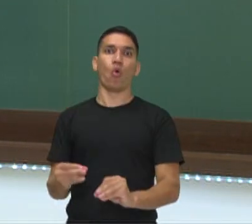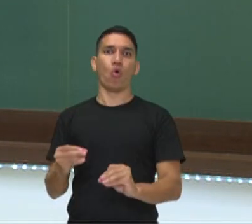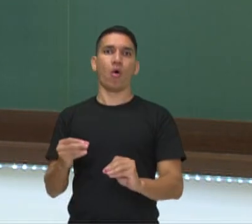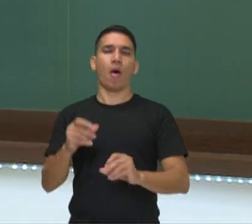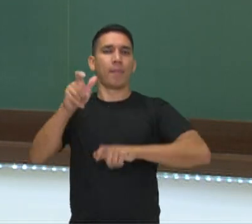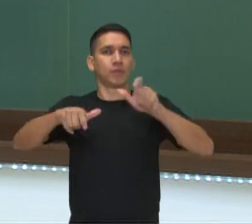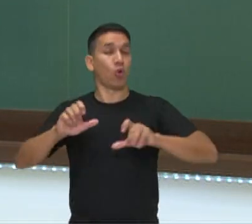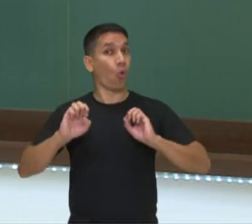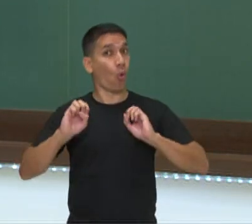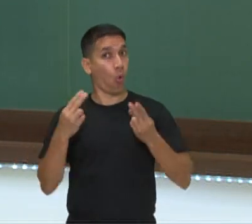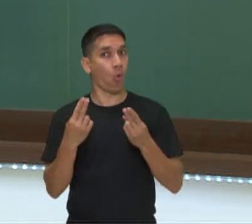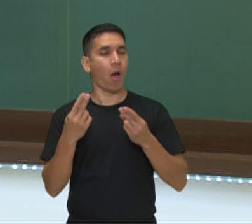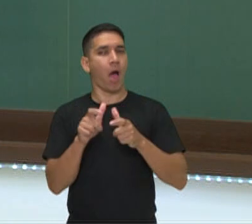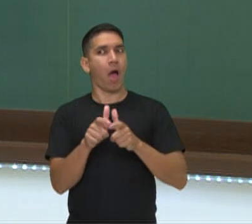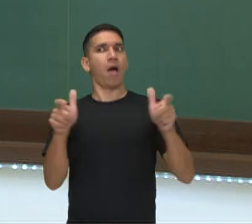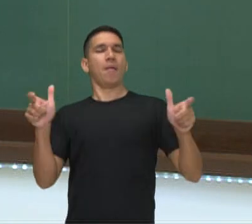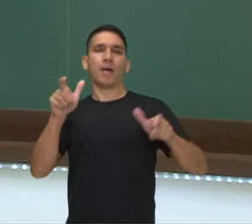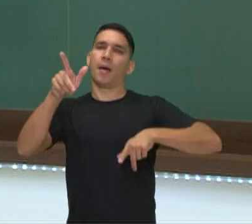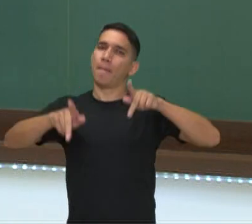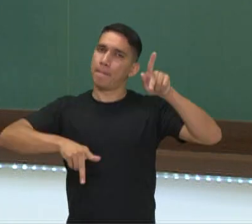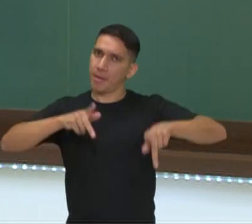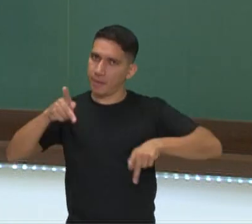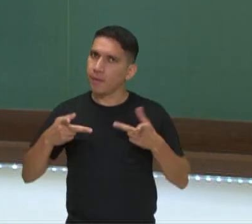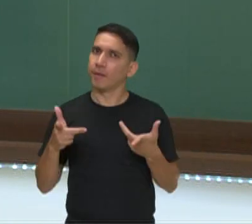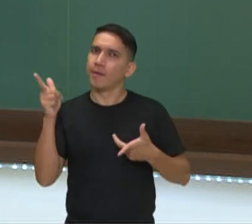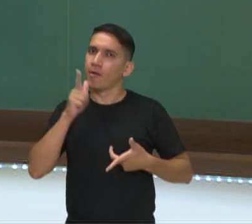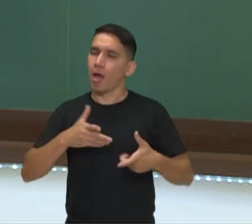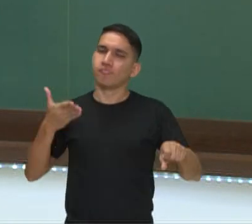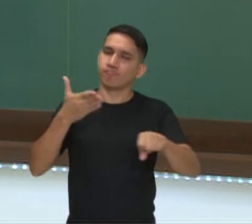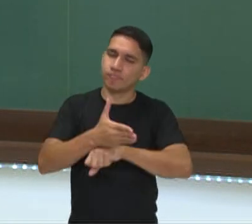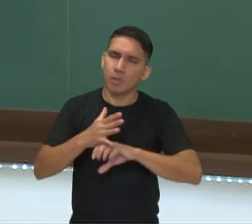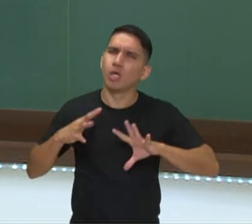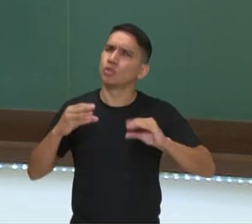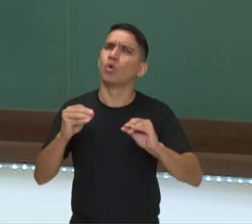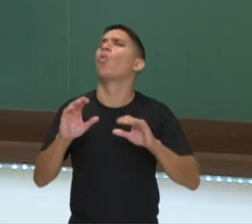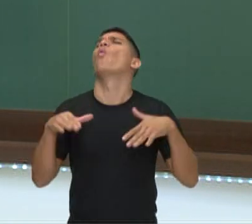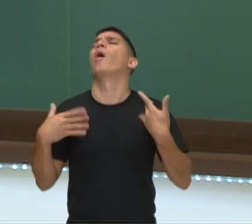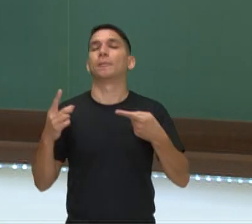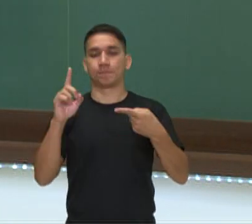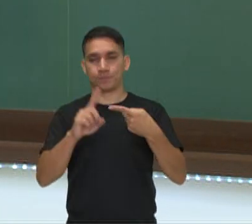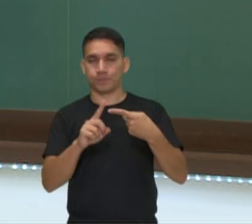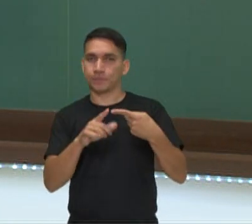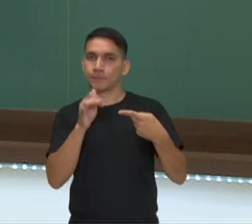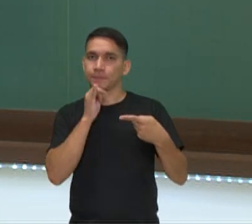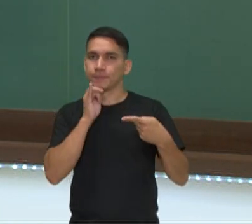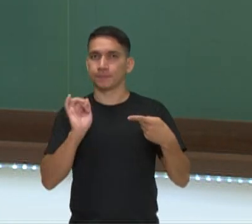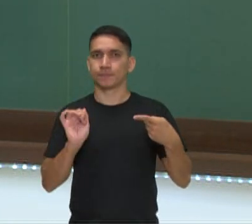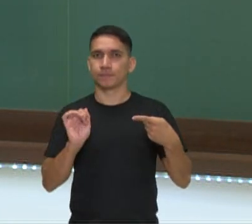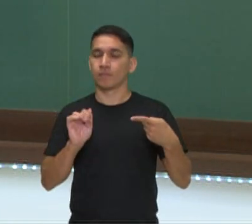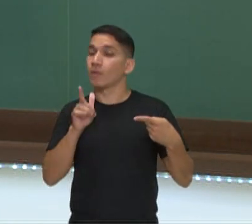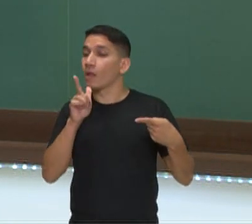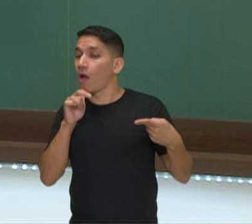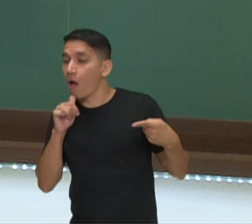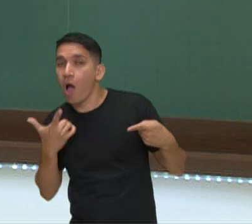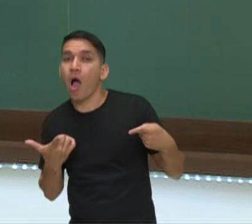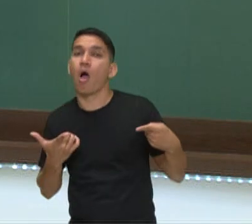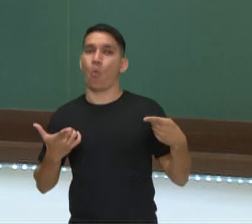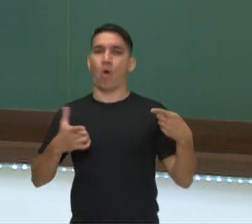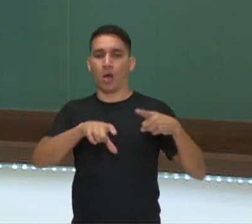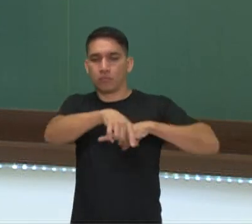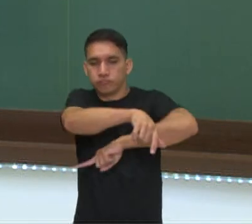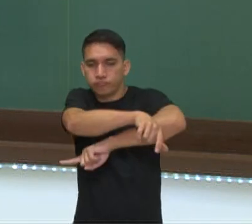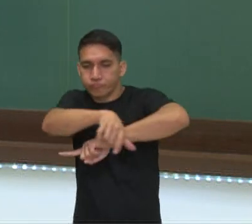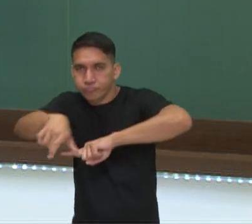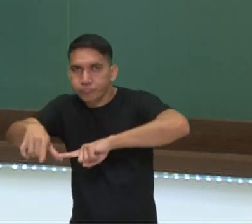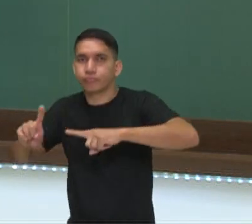parte das pessoas tem acesso a todas as coisas. Quais seriam? Tratamento de água e esgoto, uso